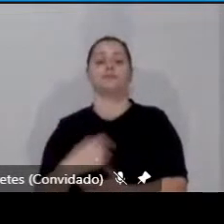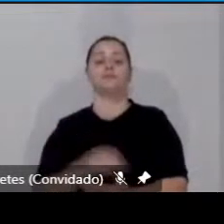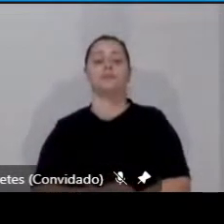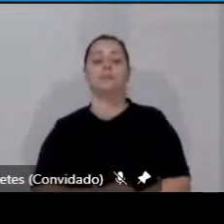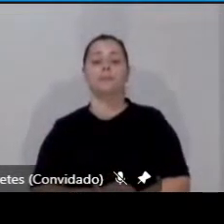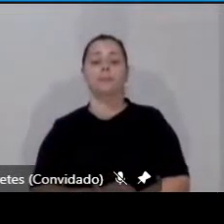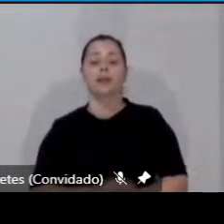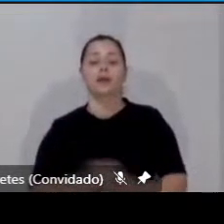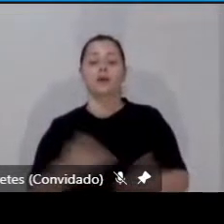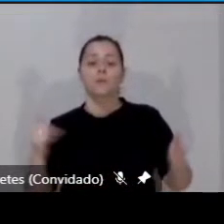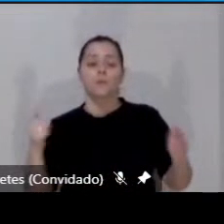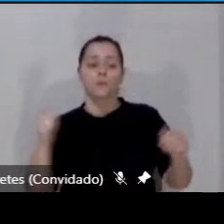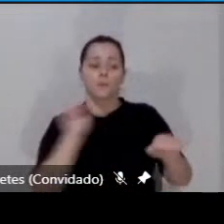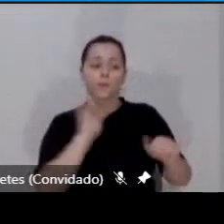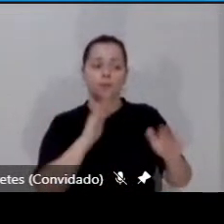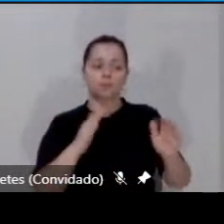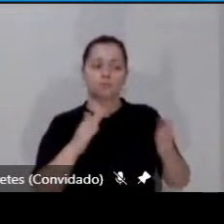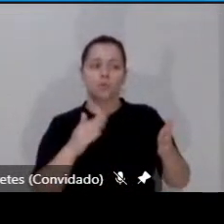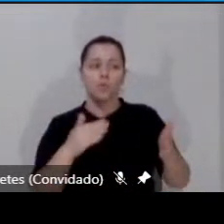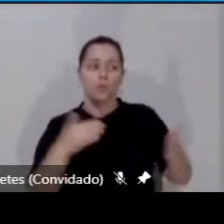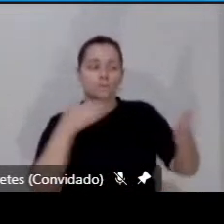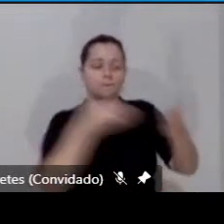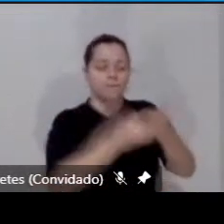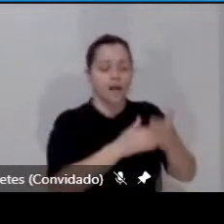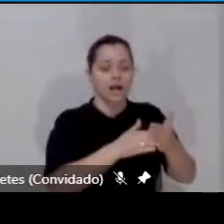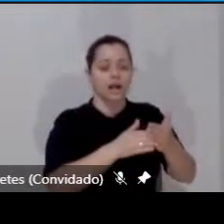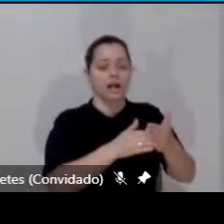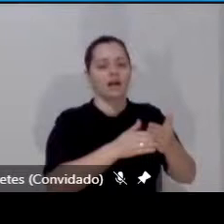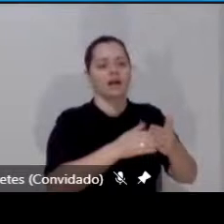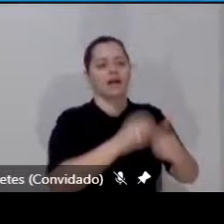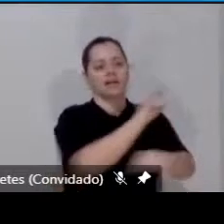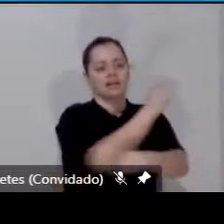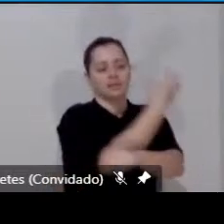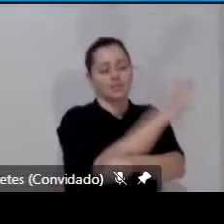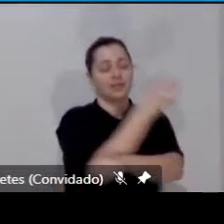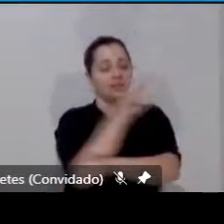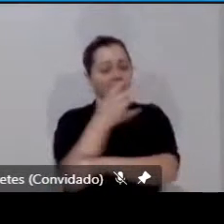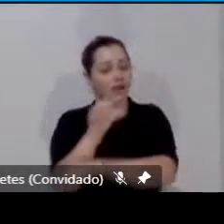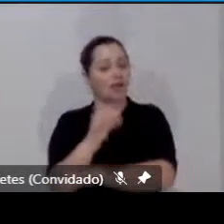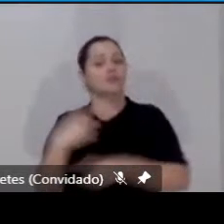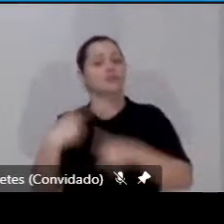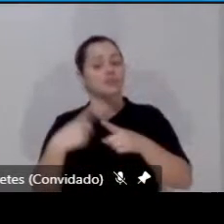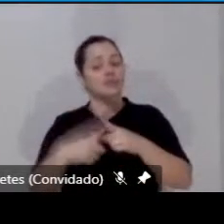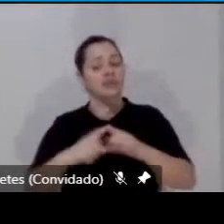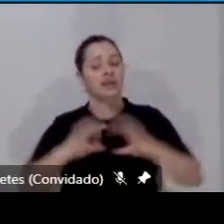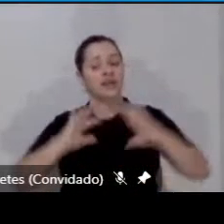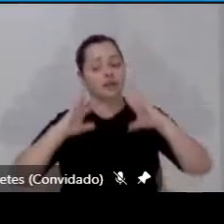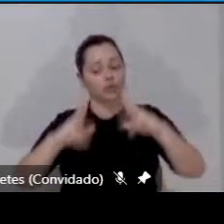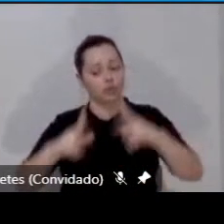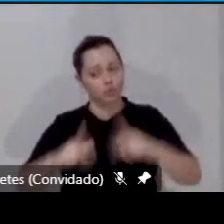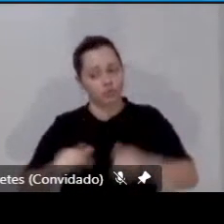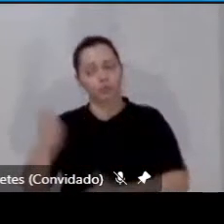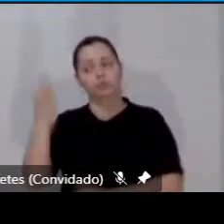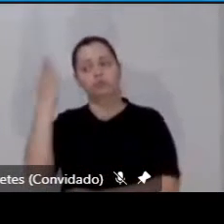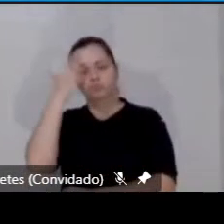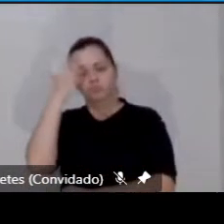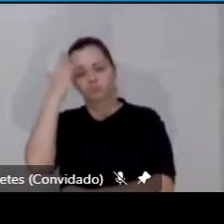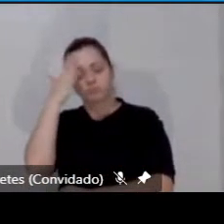um impasse ambiental, porque todos nós sabemos os efeitos